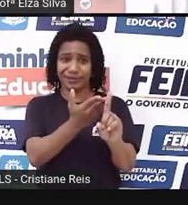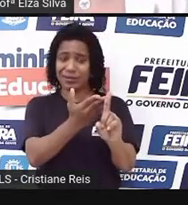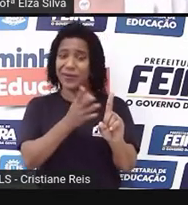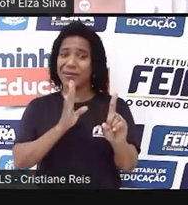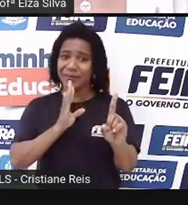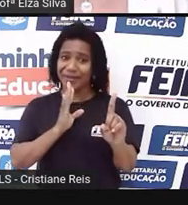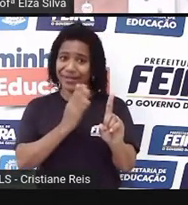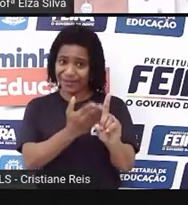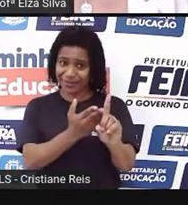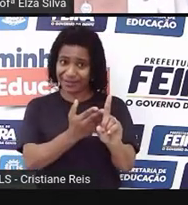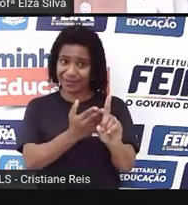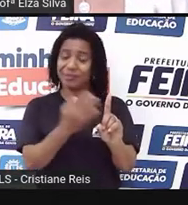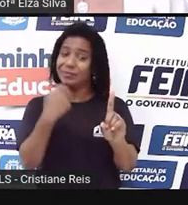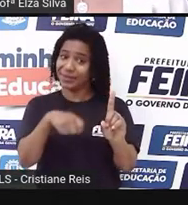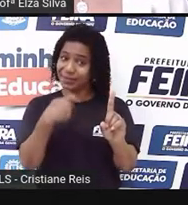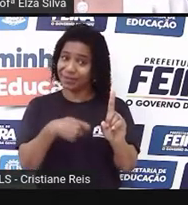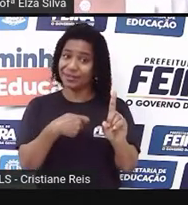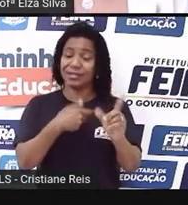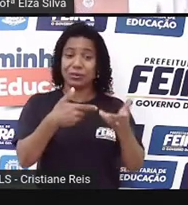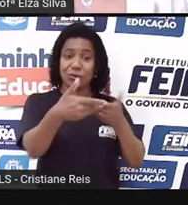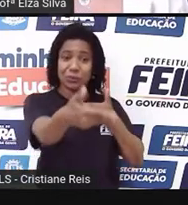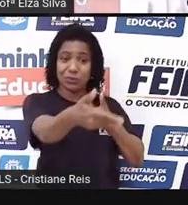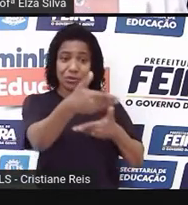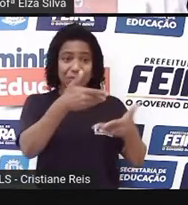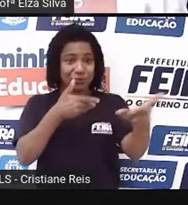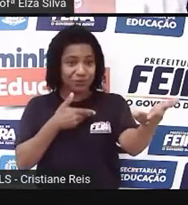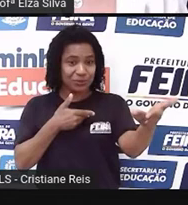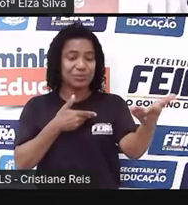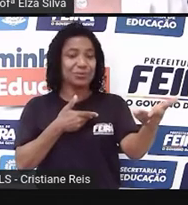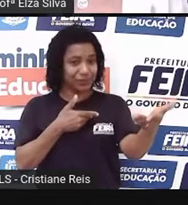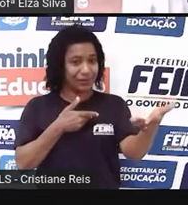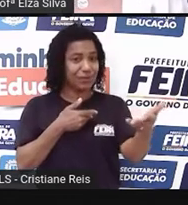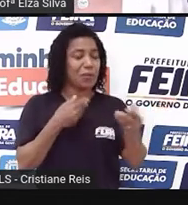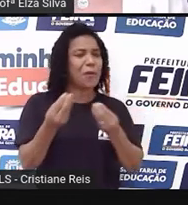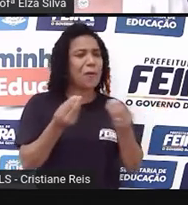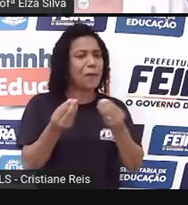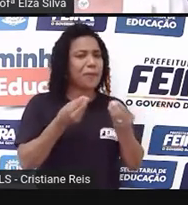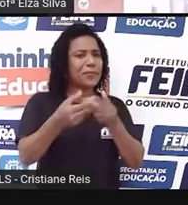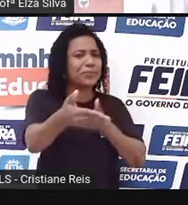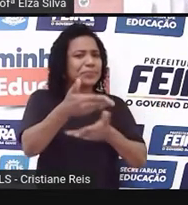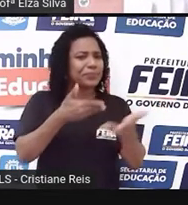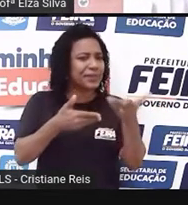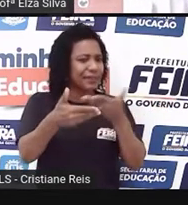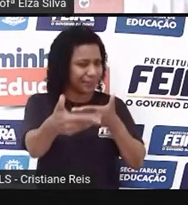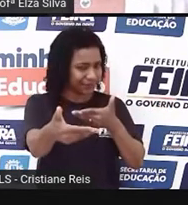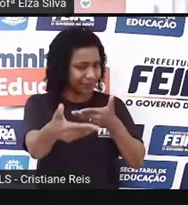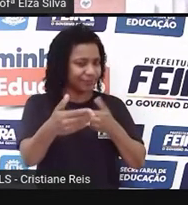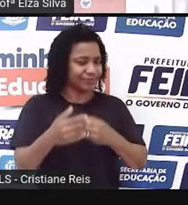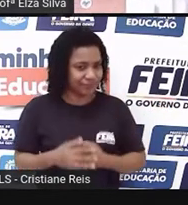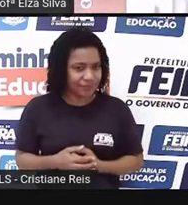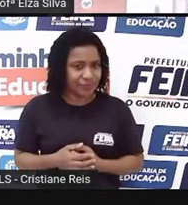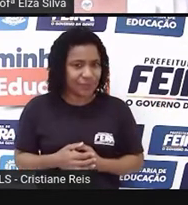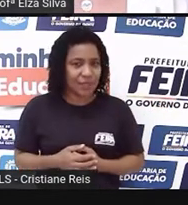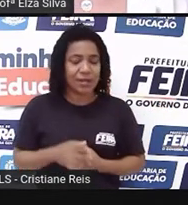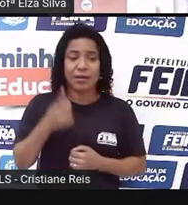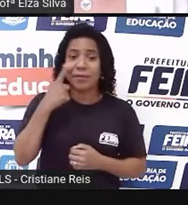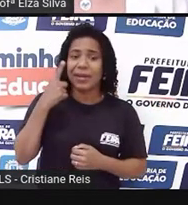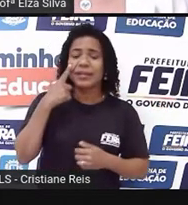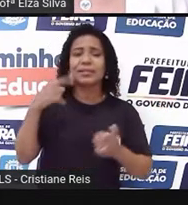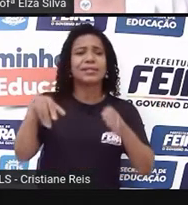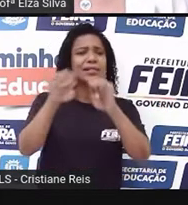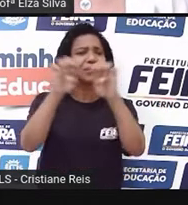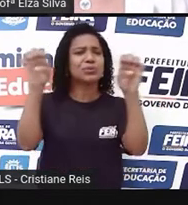aquele que recebe a mensagem ou destinatário, no caso da carta. Em relação à estrutura,